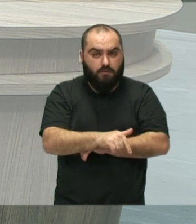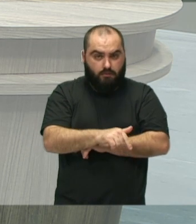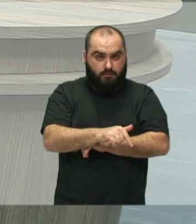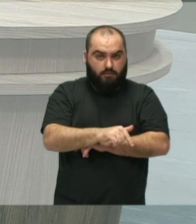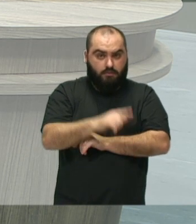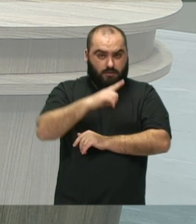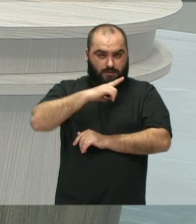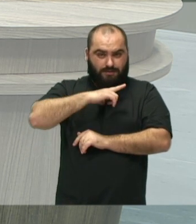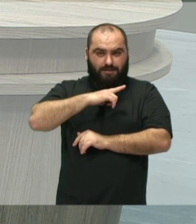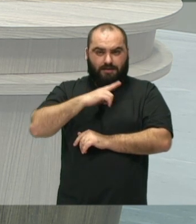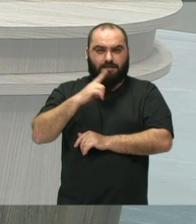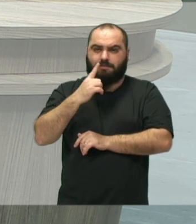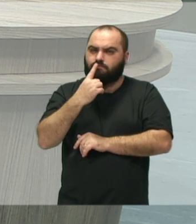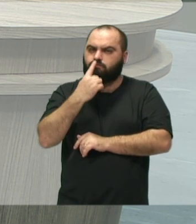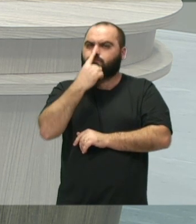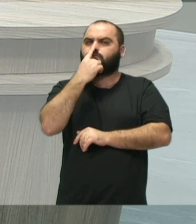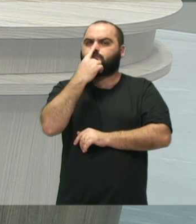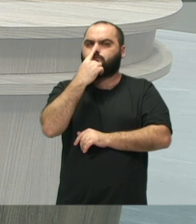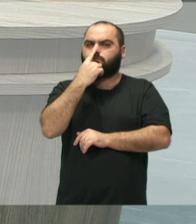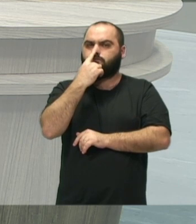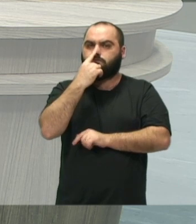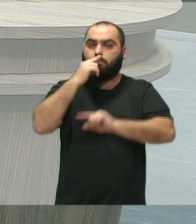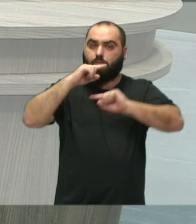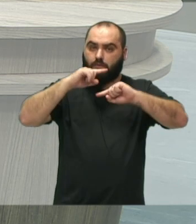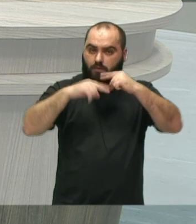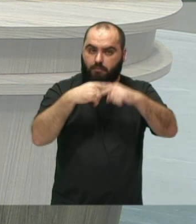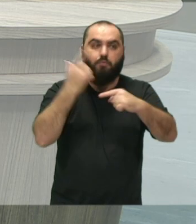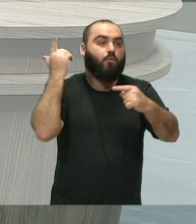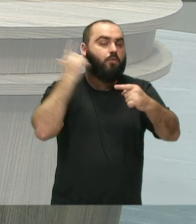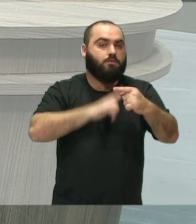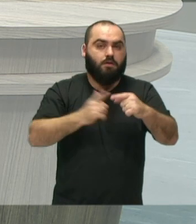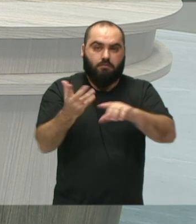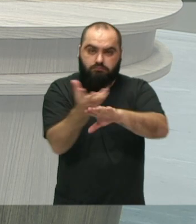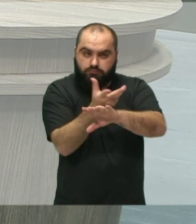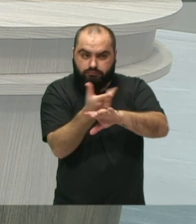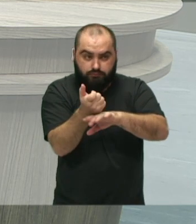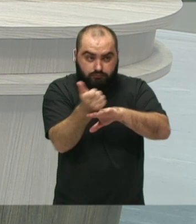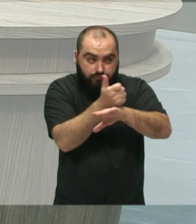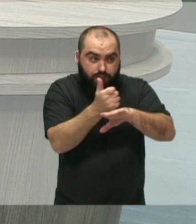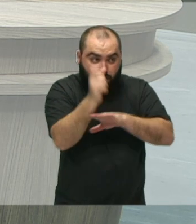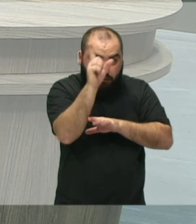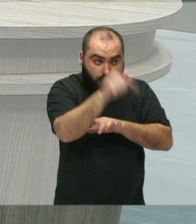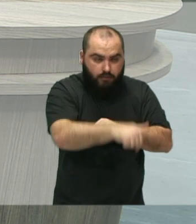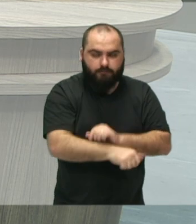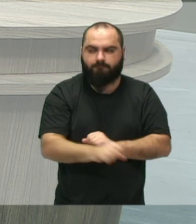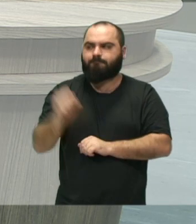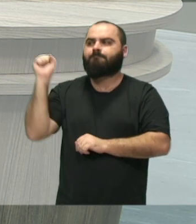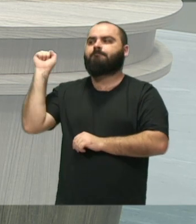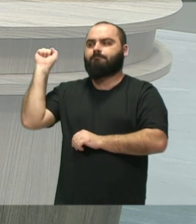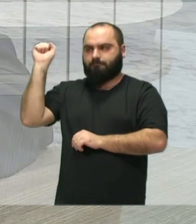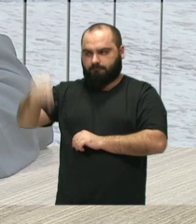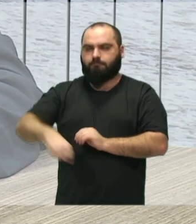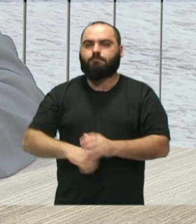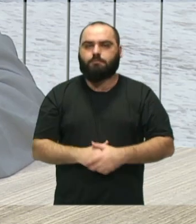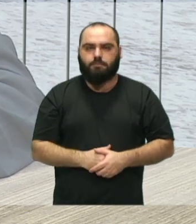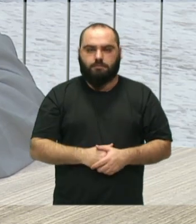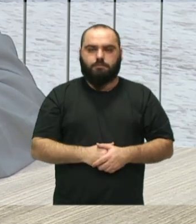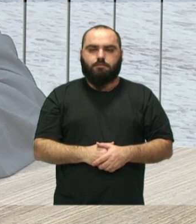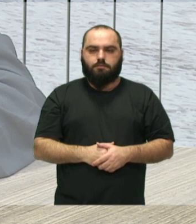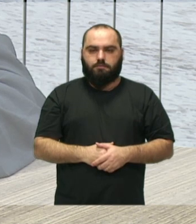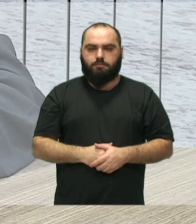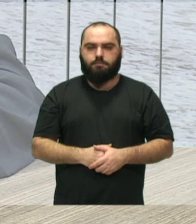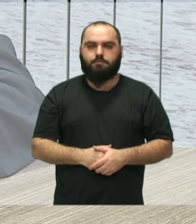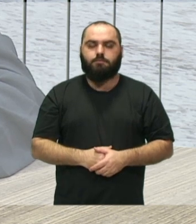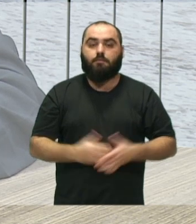o mínimo de intimidade com o instrumento para daí sim depois desenvolver a habilidade profissional, é isso? Exatamente. Hoje na Fundação Cultural, por exemplo,